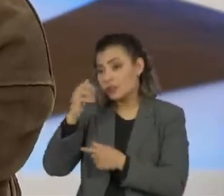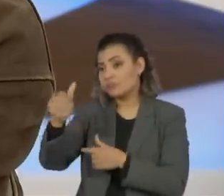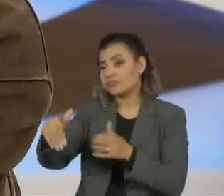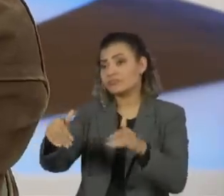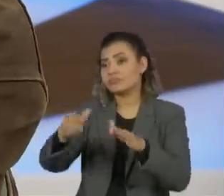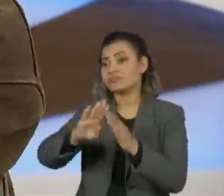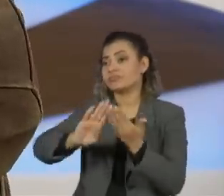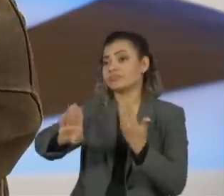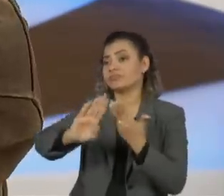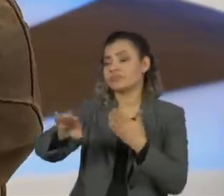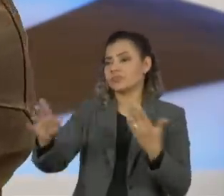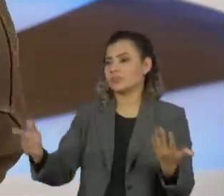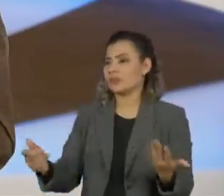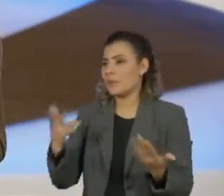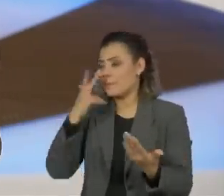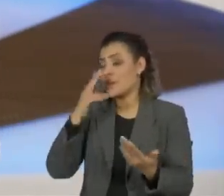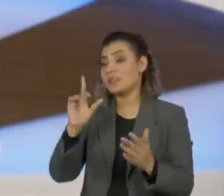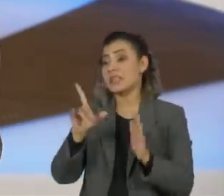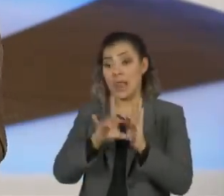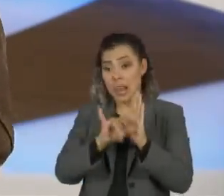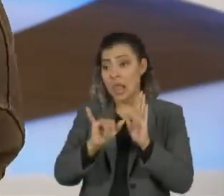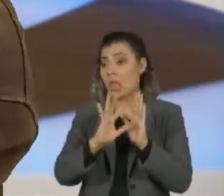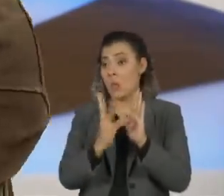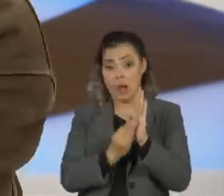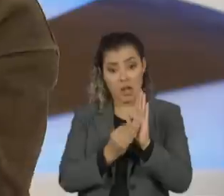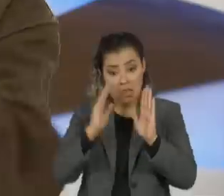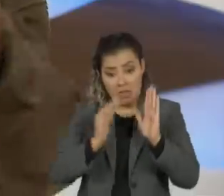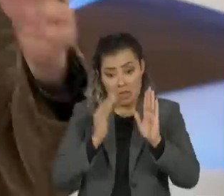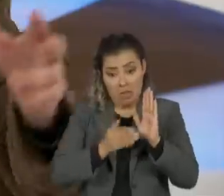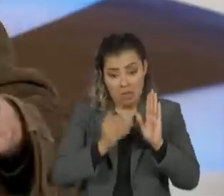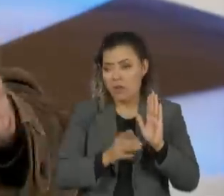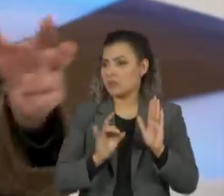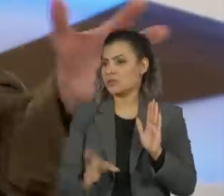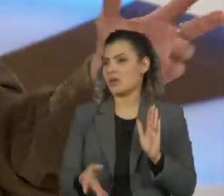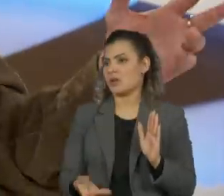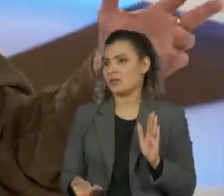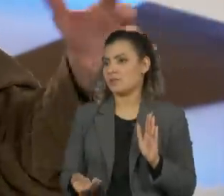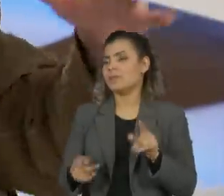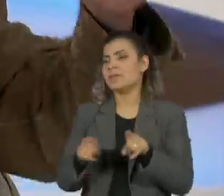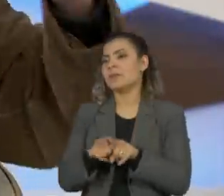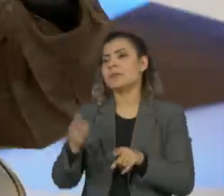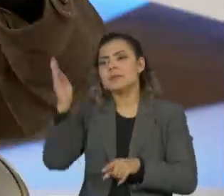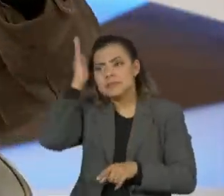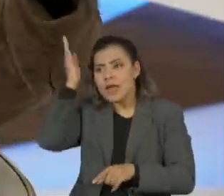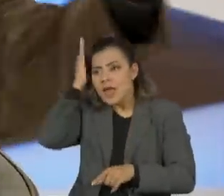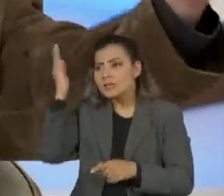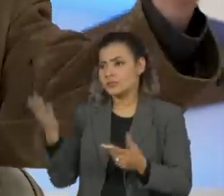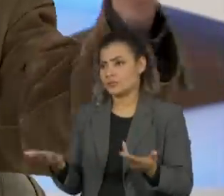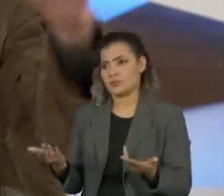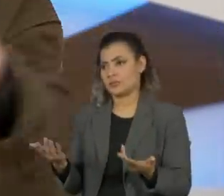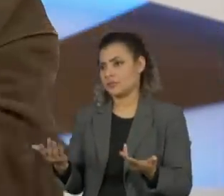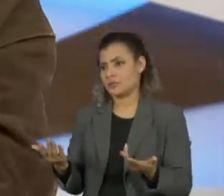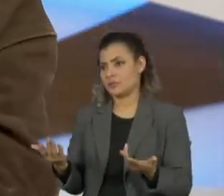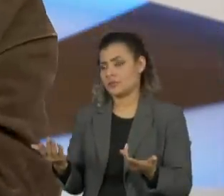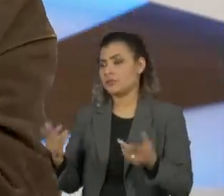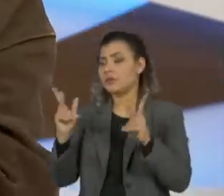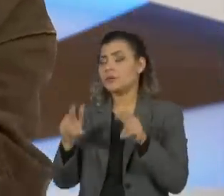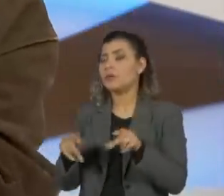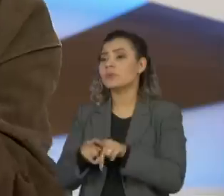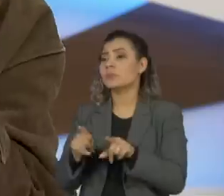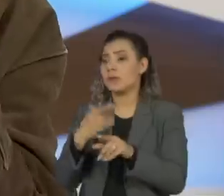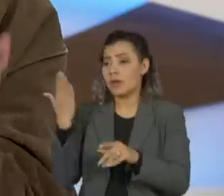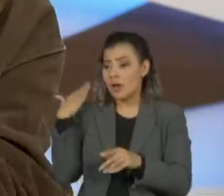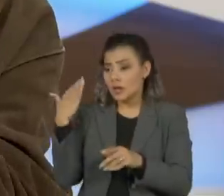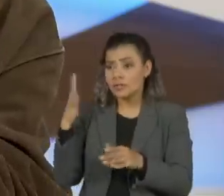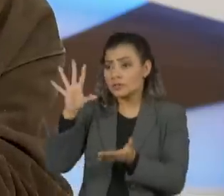reféns dessa coisa da Lei Rouanet, e dos grupeiros, por o Sesc, acabou com as casas de médio e pequeno porte,